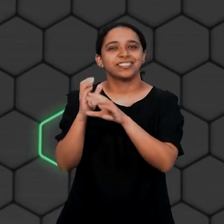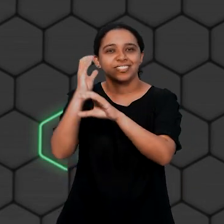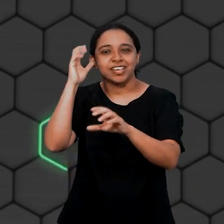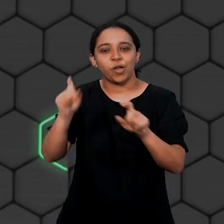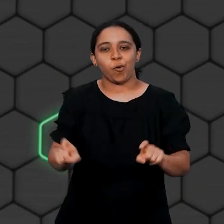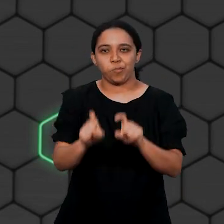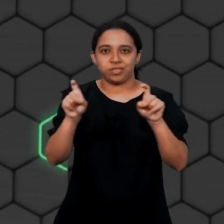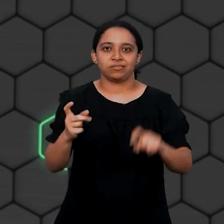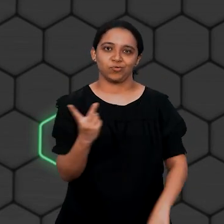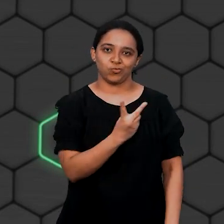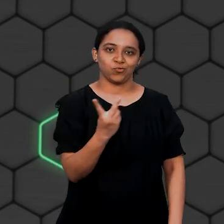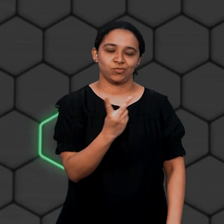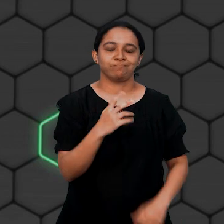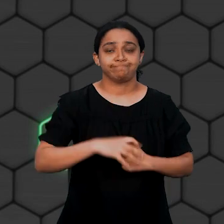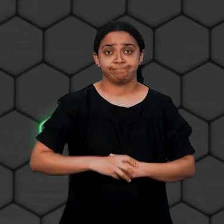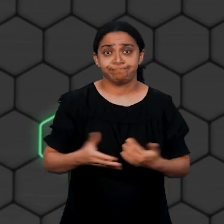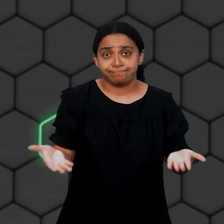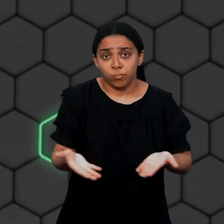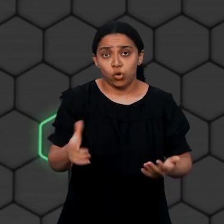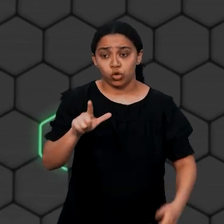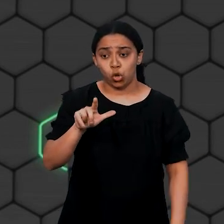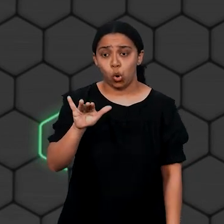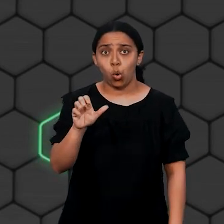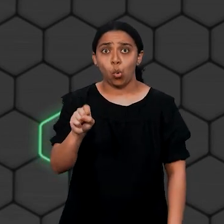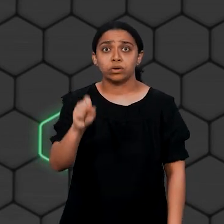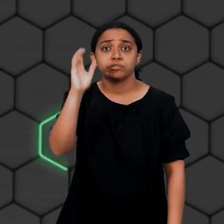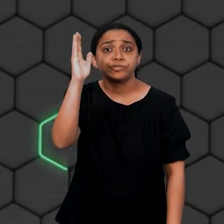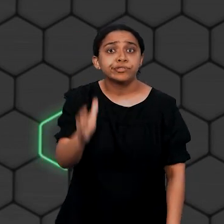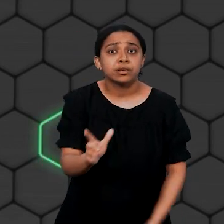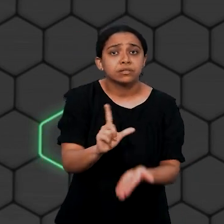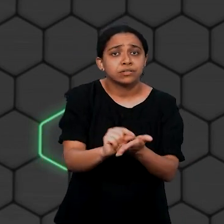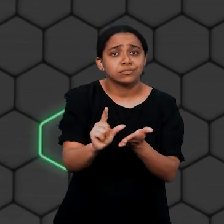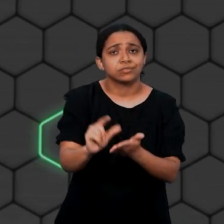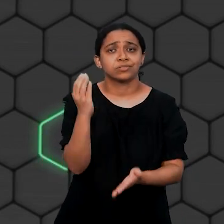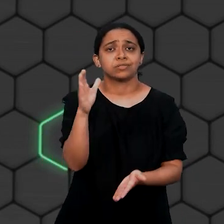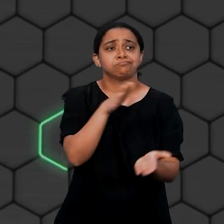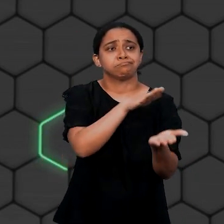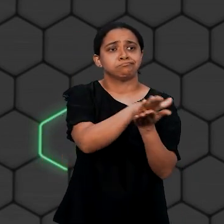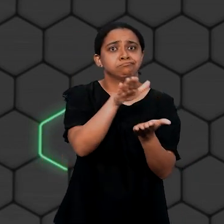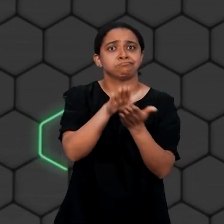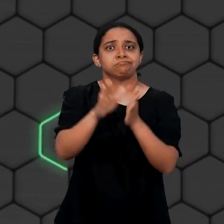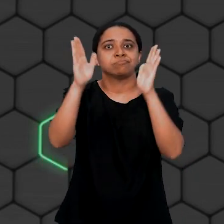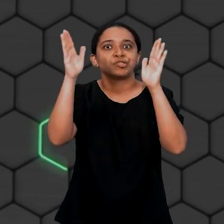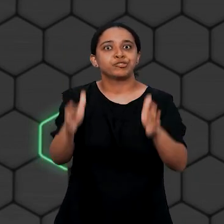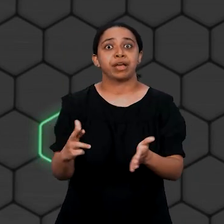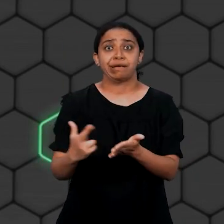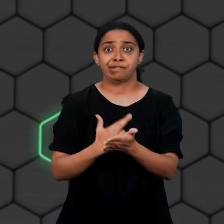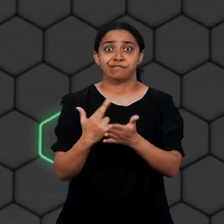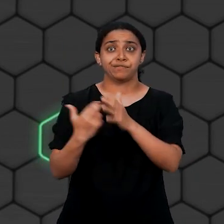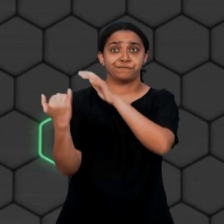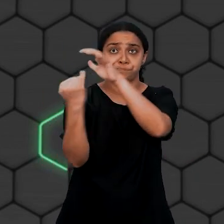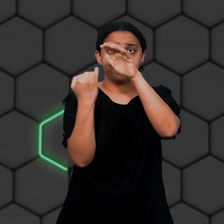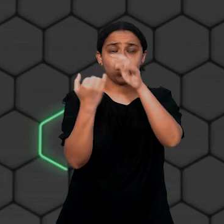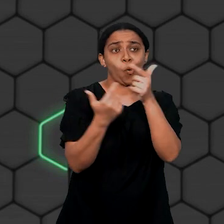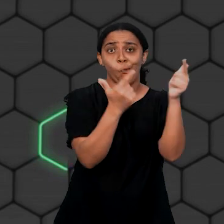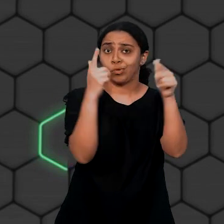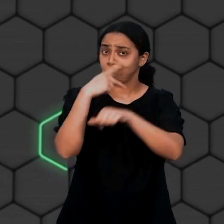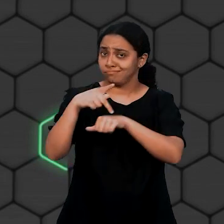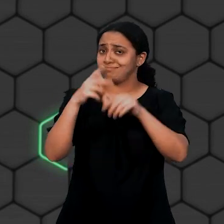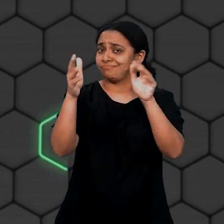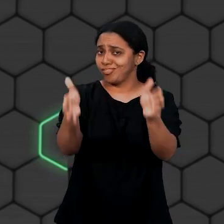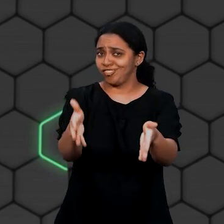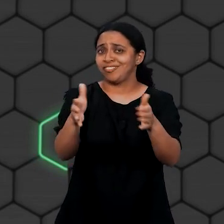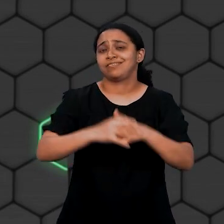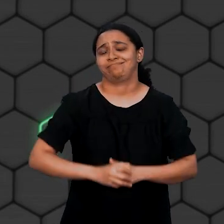e Engenharia da Computação. Hoje, Lucas já teve artigos científicos publicados, inclusive em revista